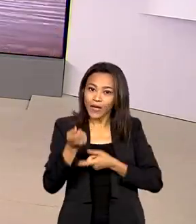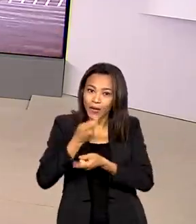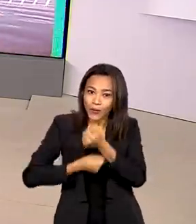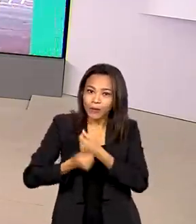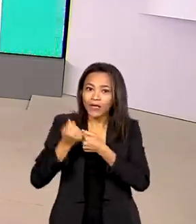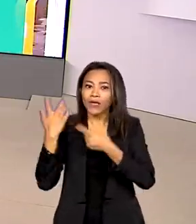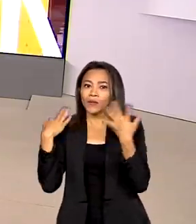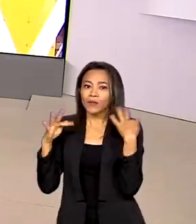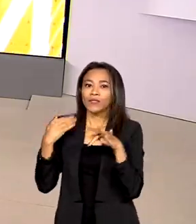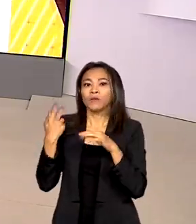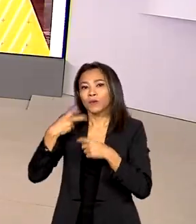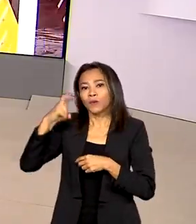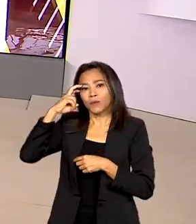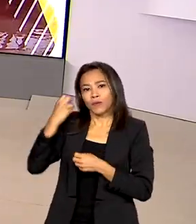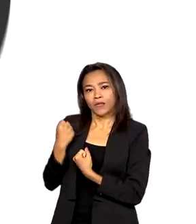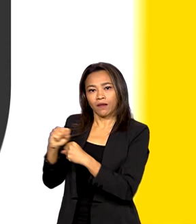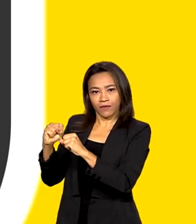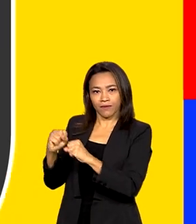cultura e defesa.